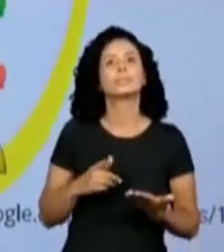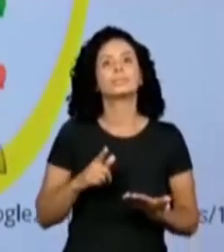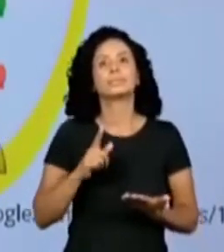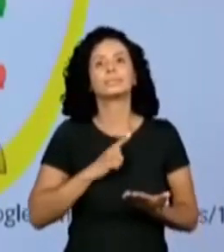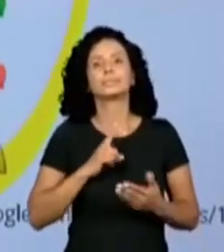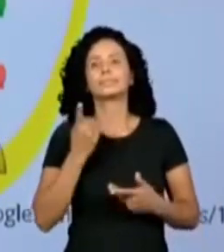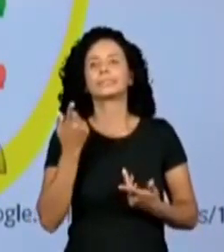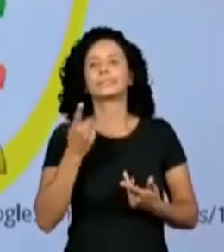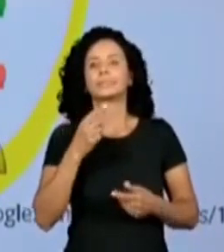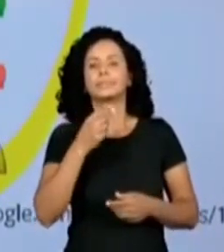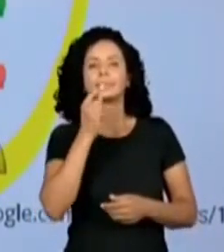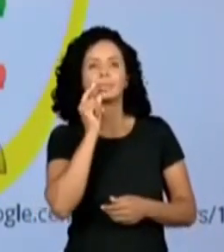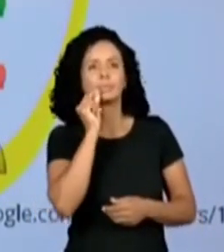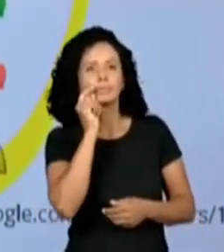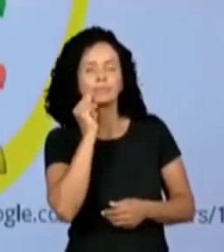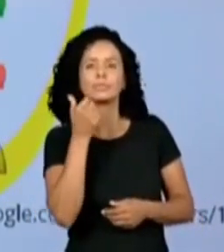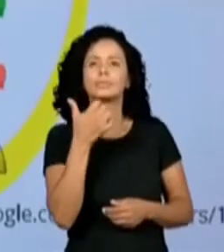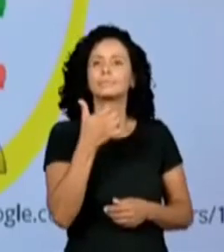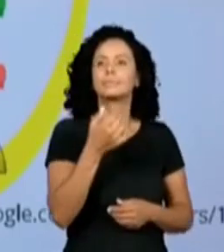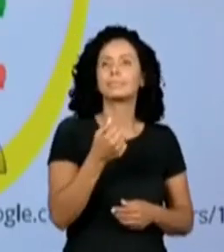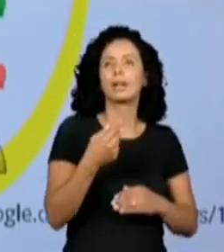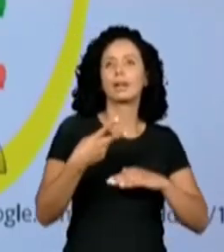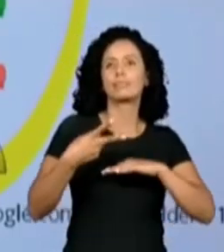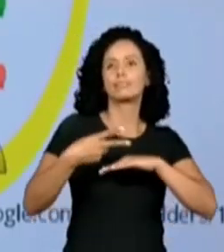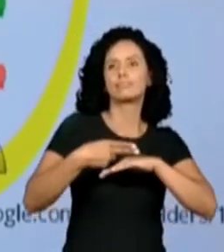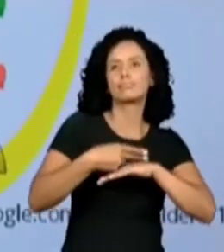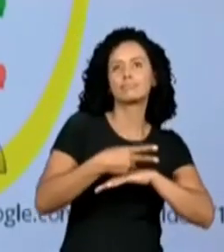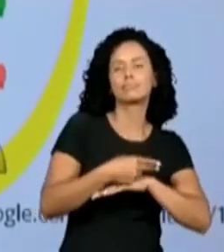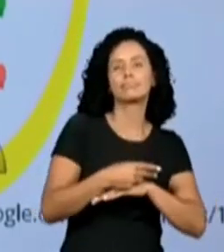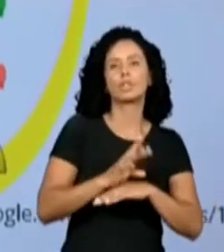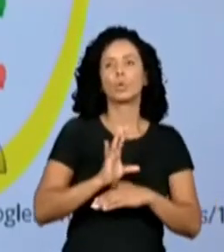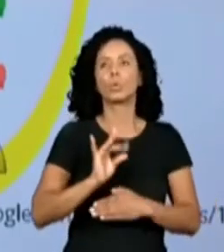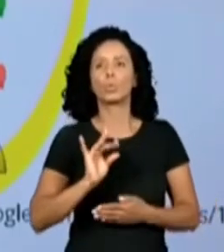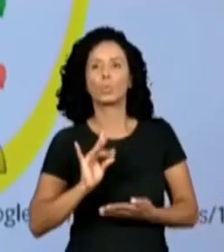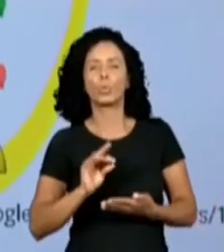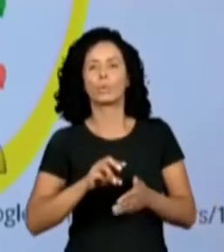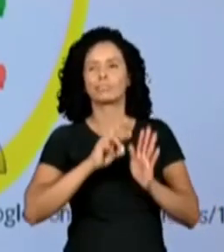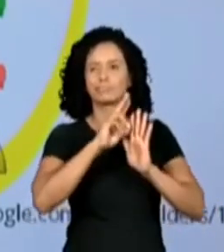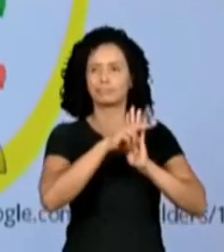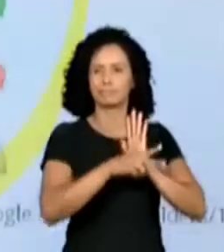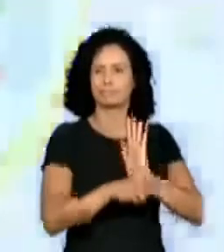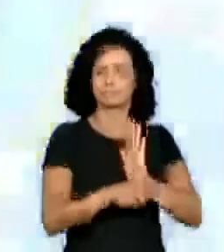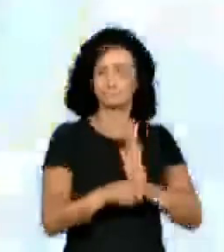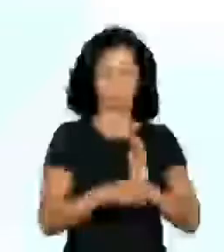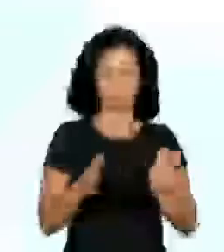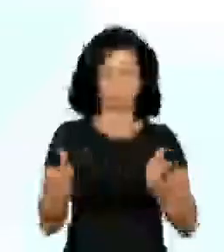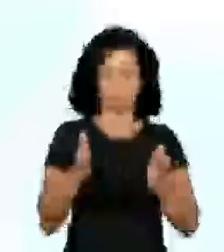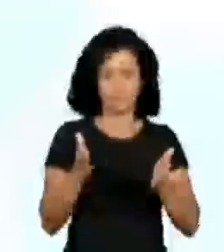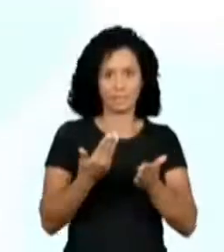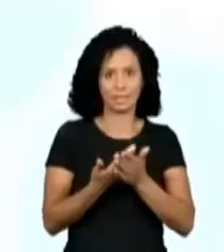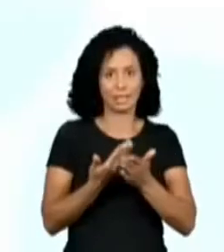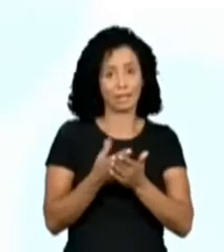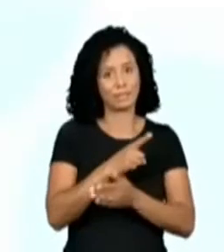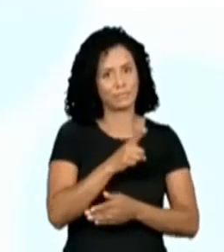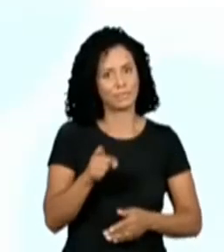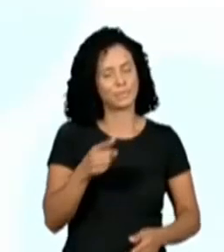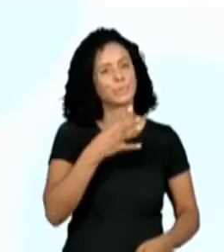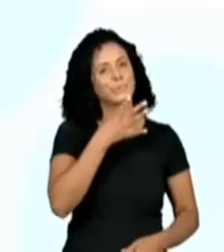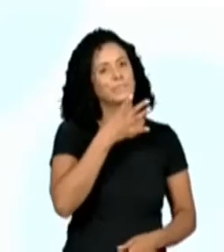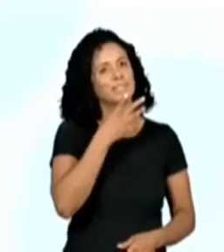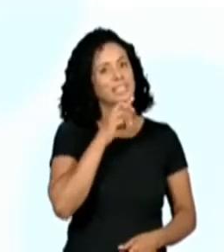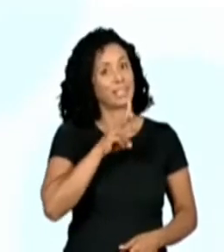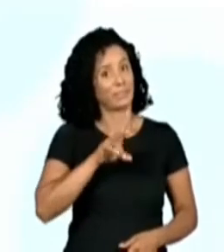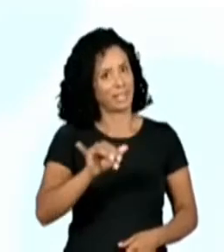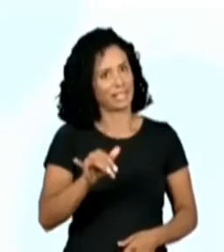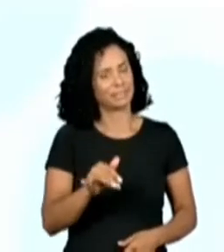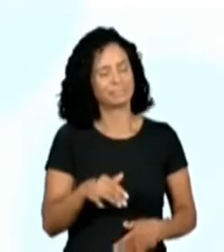Lots of things, you know. Eraser. Um monte de coisinha que durante a aula a gente vai ver. Okay? And people are saying more good morning there.